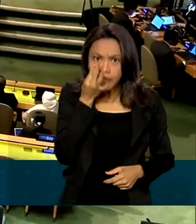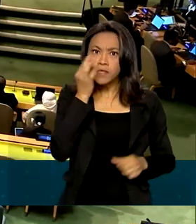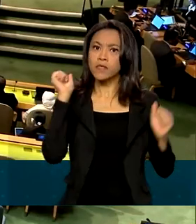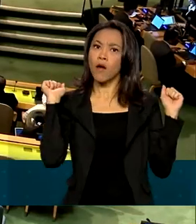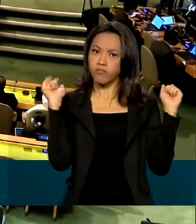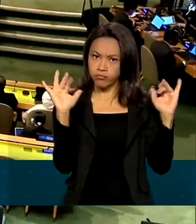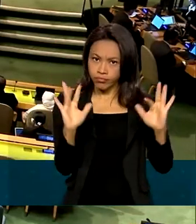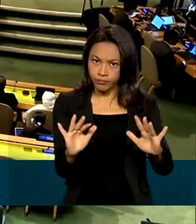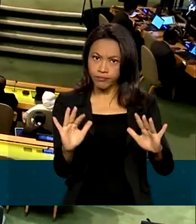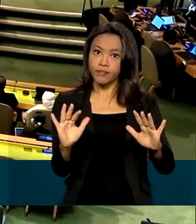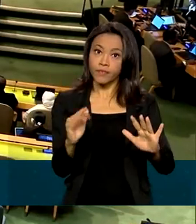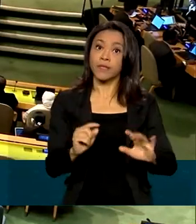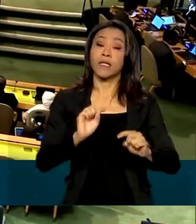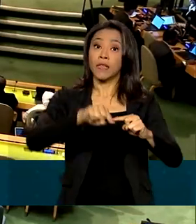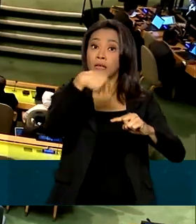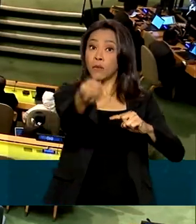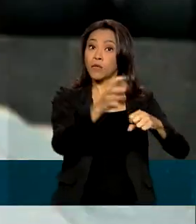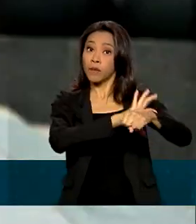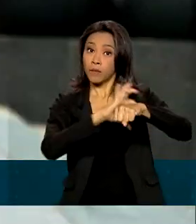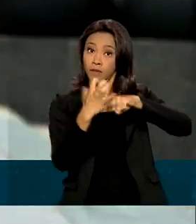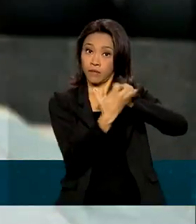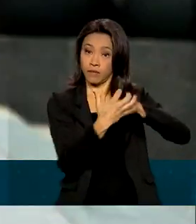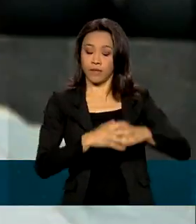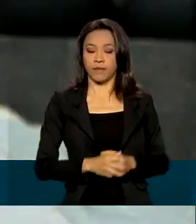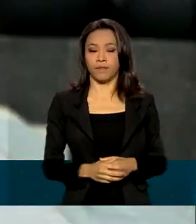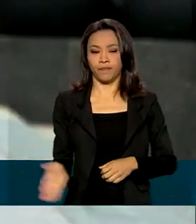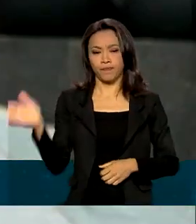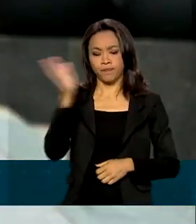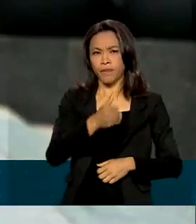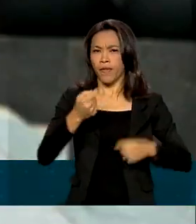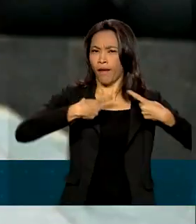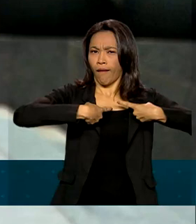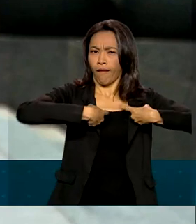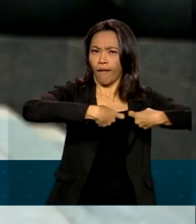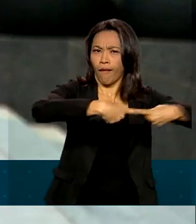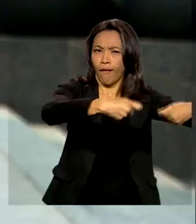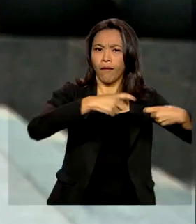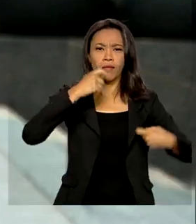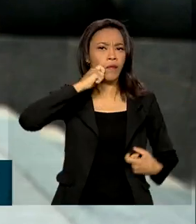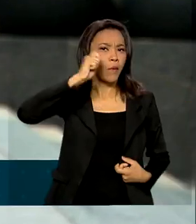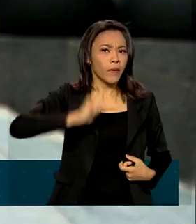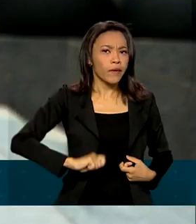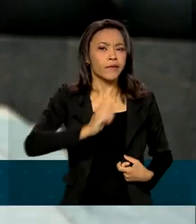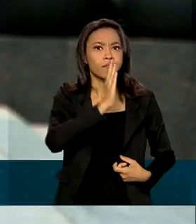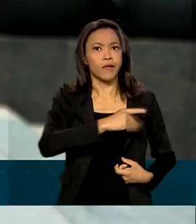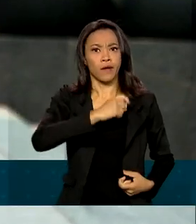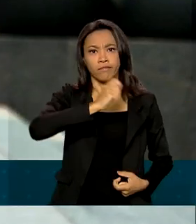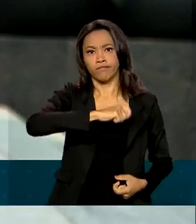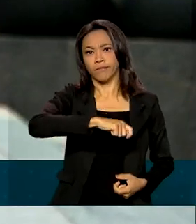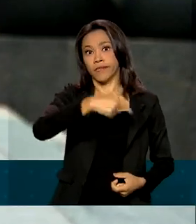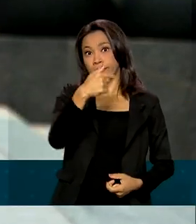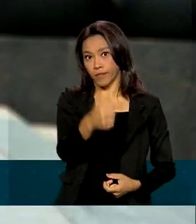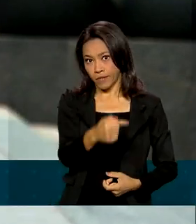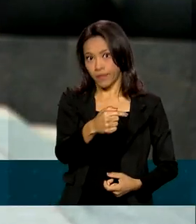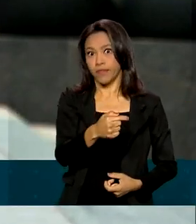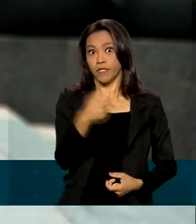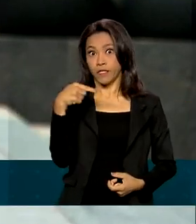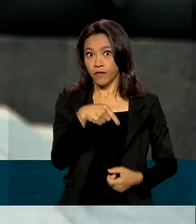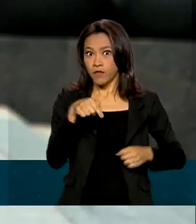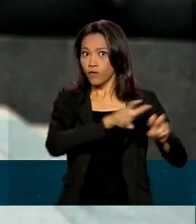após a pandemia do coronavírus. A guerra na Ucrânia, que já se estende por sete meses, foi um dos